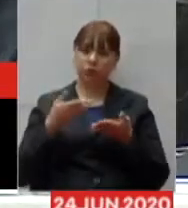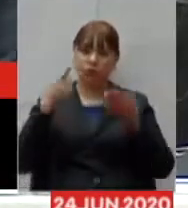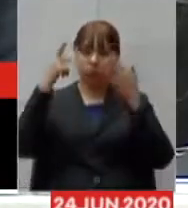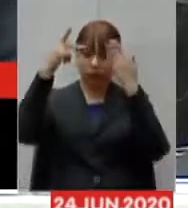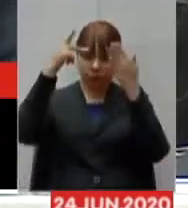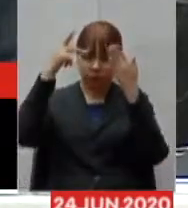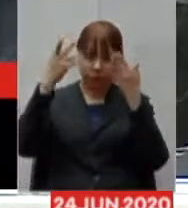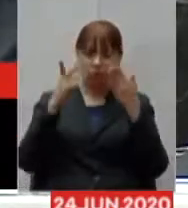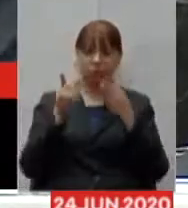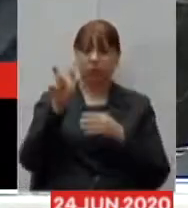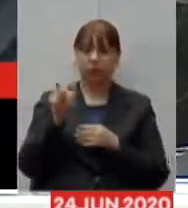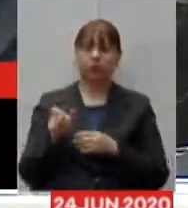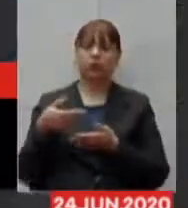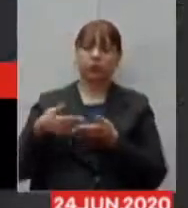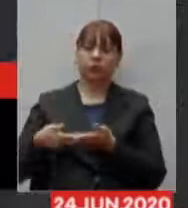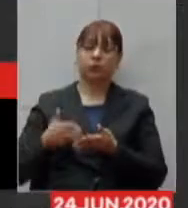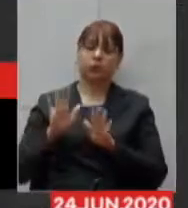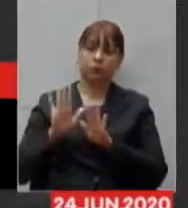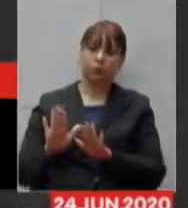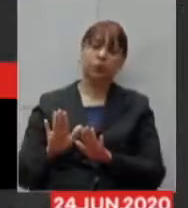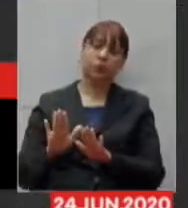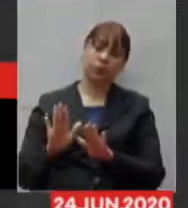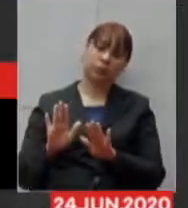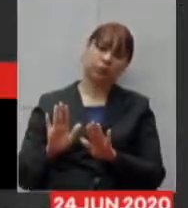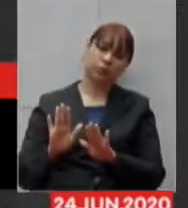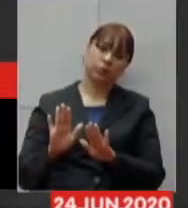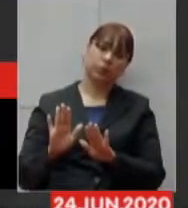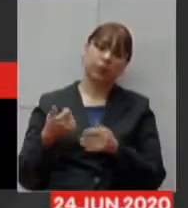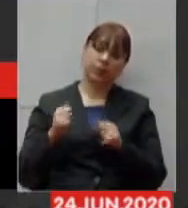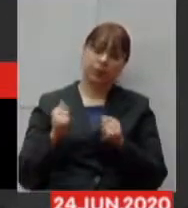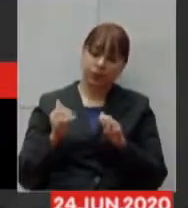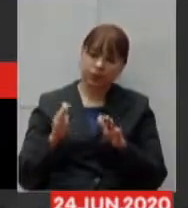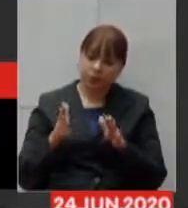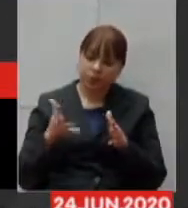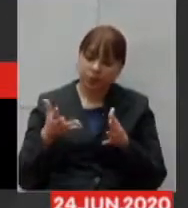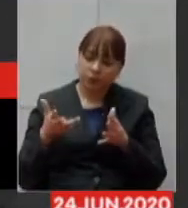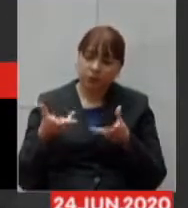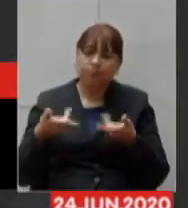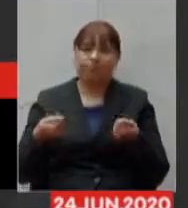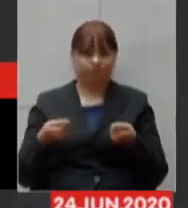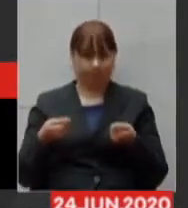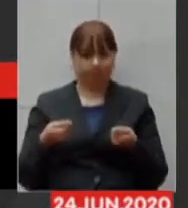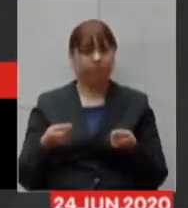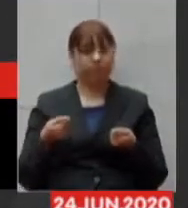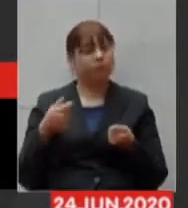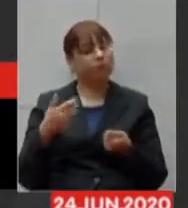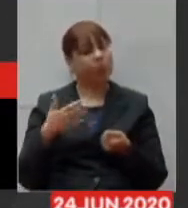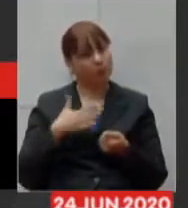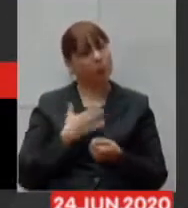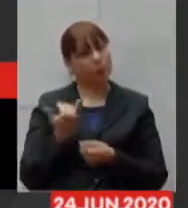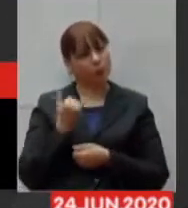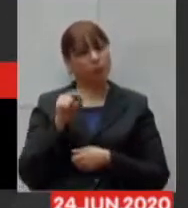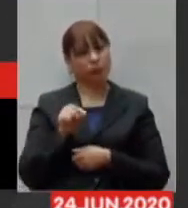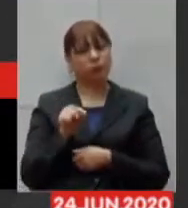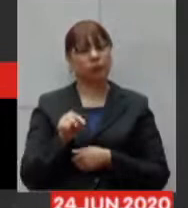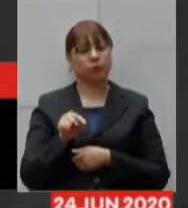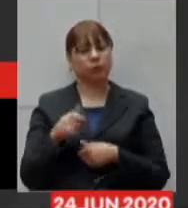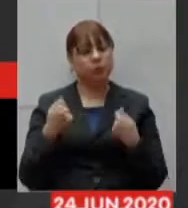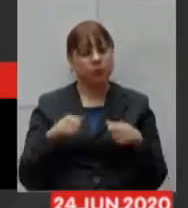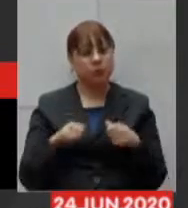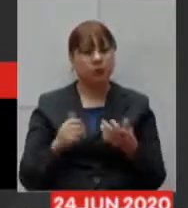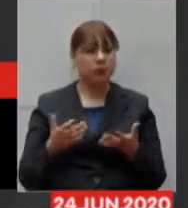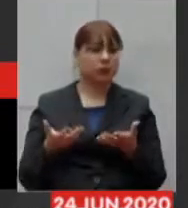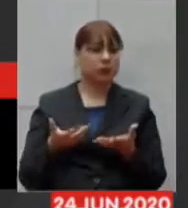paciente internado que seja um atendimento exemplar para mim isso é muito importante nós temos que ter uma condição